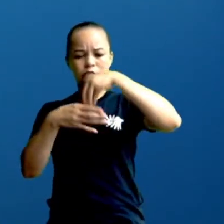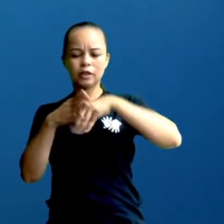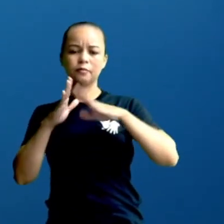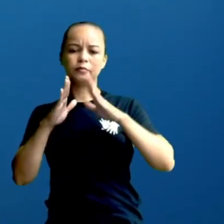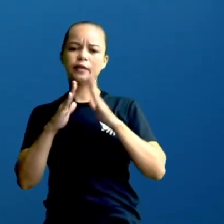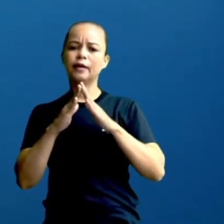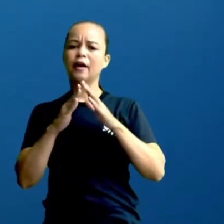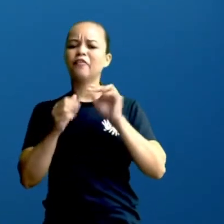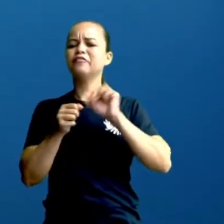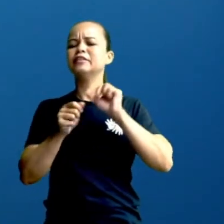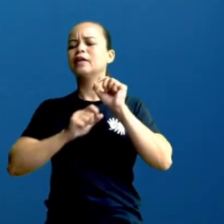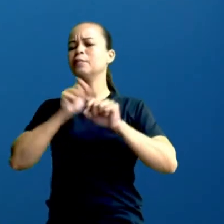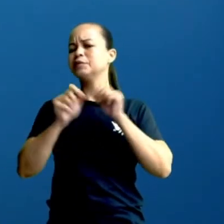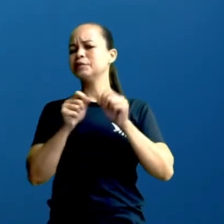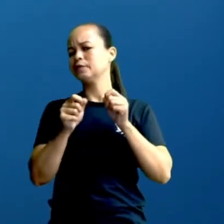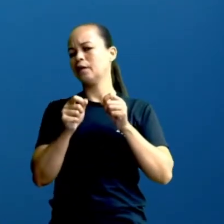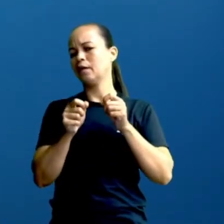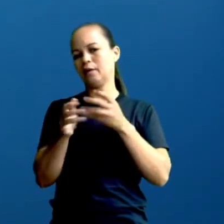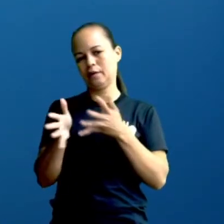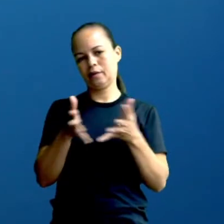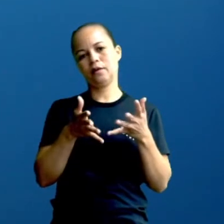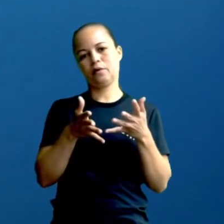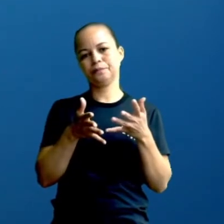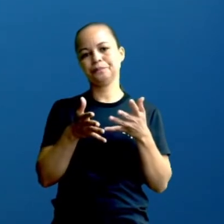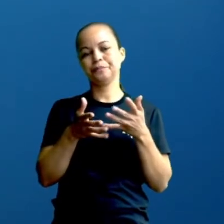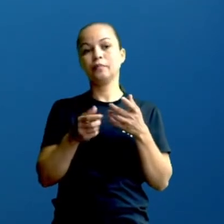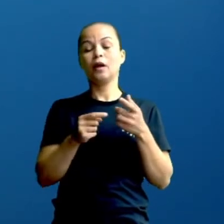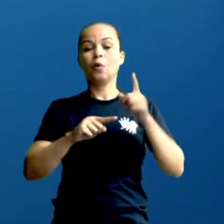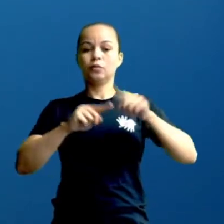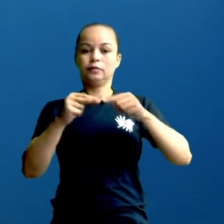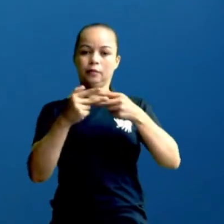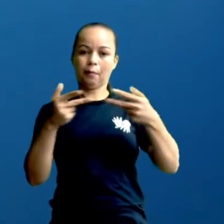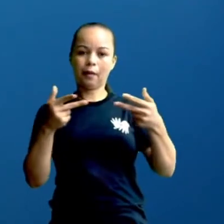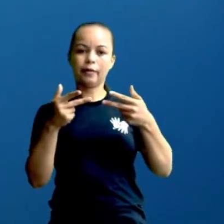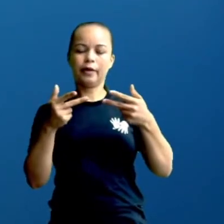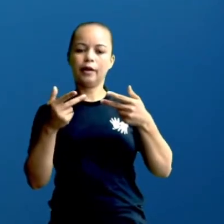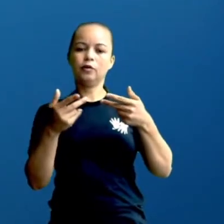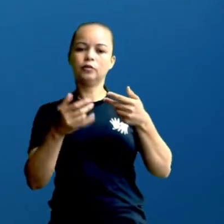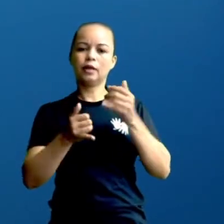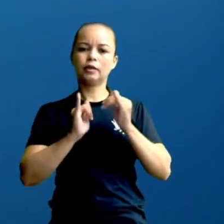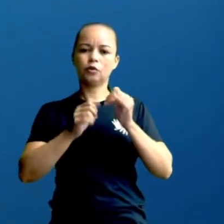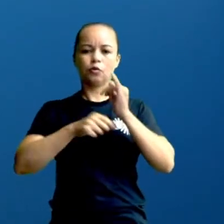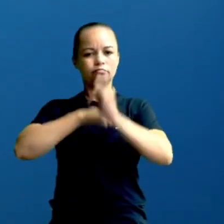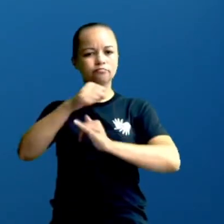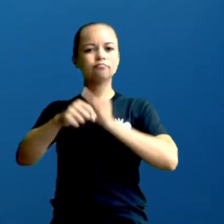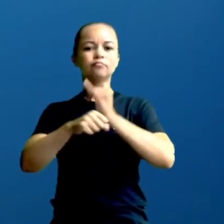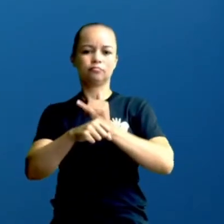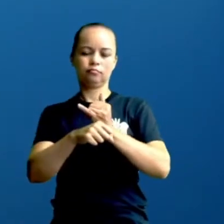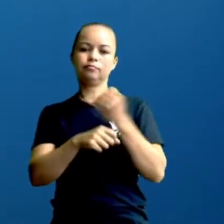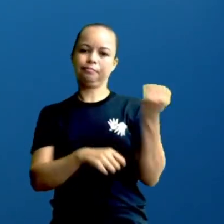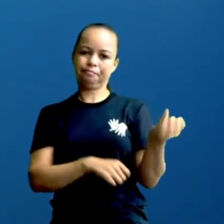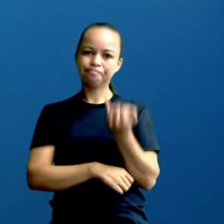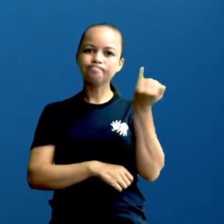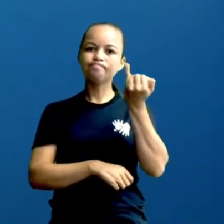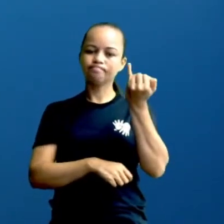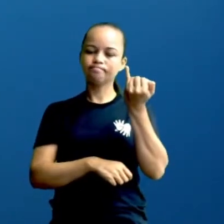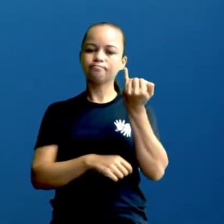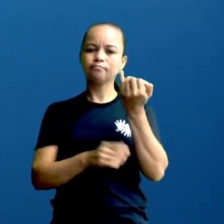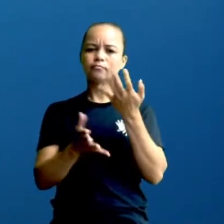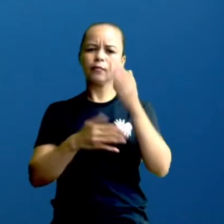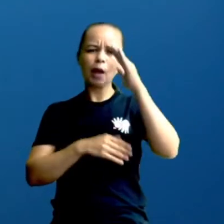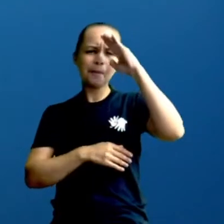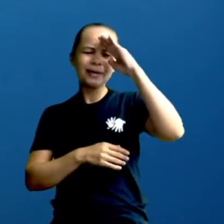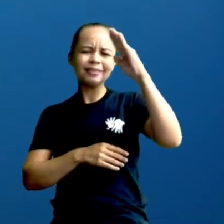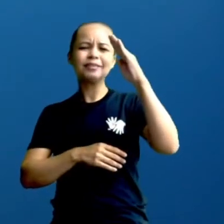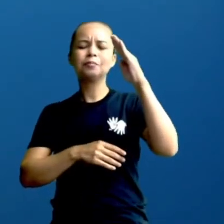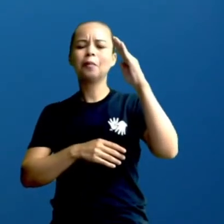que fizemos, né, foi o a gente fez. Então, assim, os aparelhos eletrônicos e a internet foram muito úteis, principalmente, né,